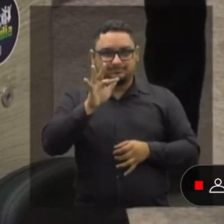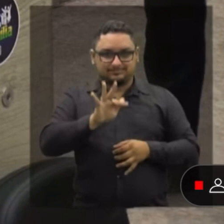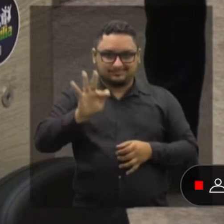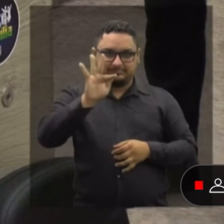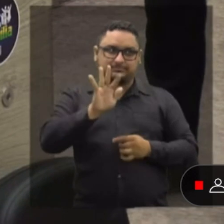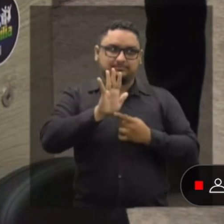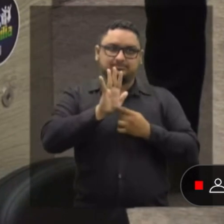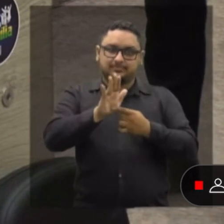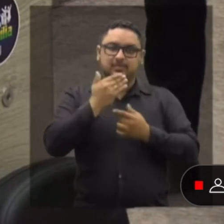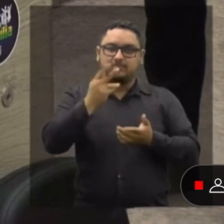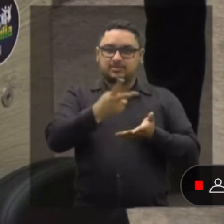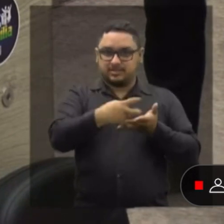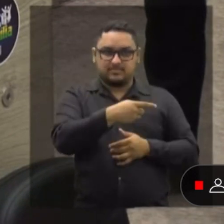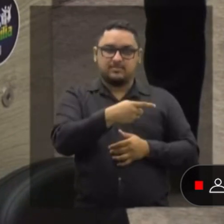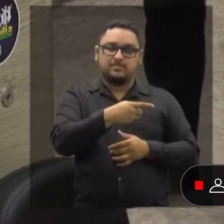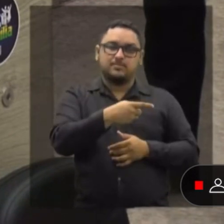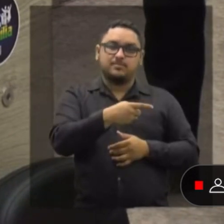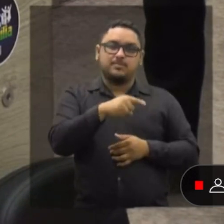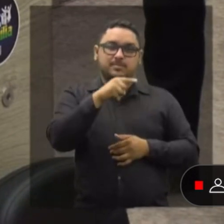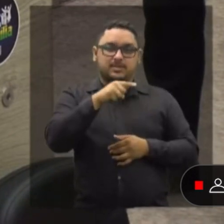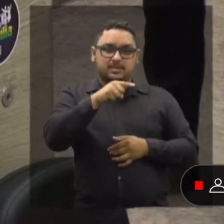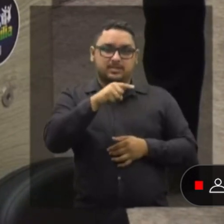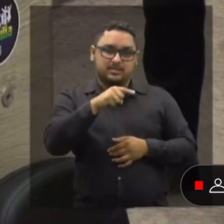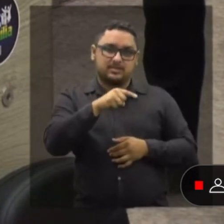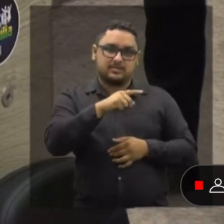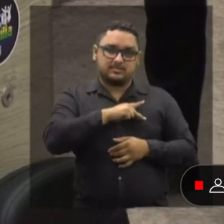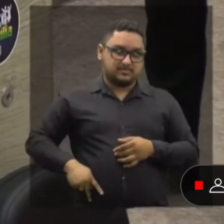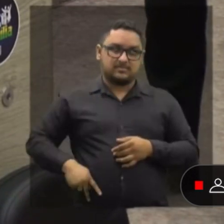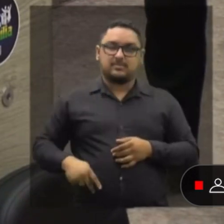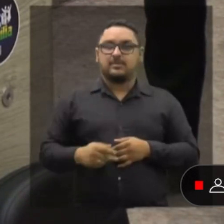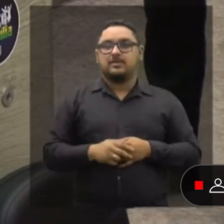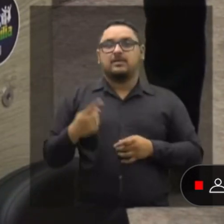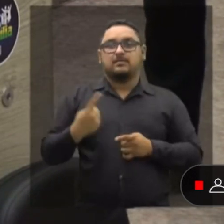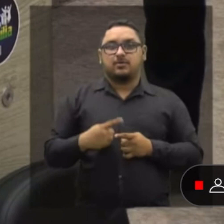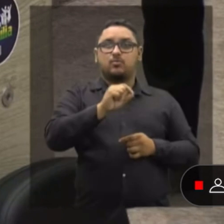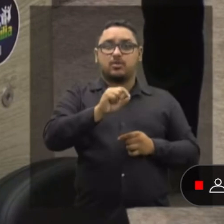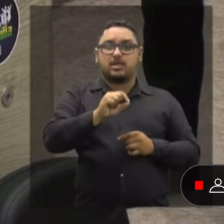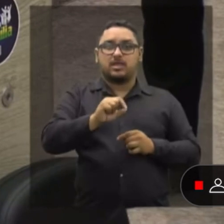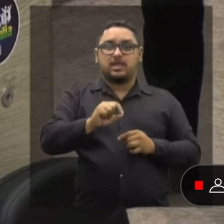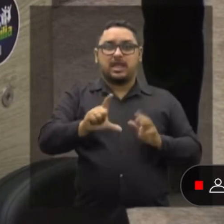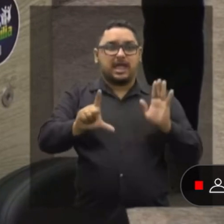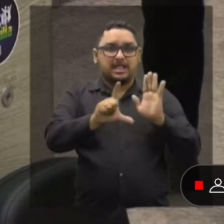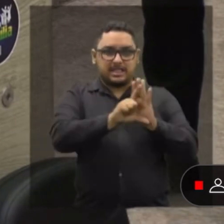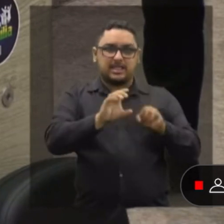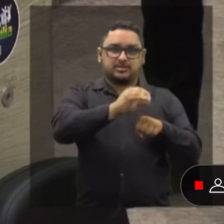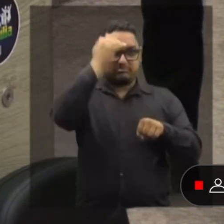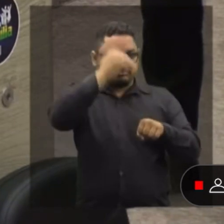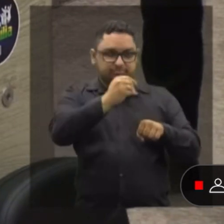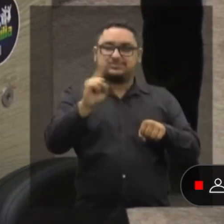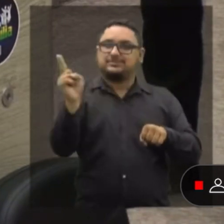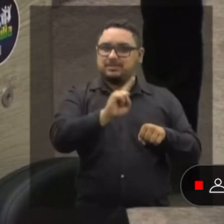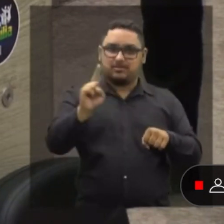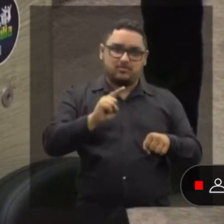apresentaram um pedido de impeachment deste senhor que está como presidente, porque violou sim a Constituição brasileira.